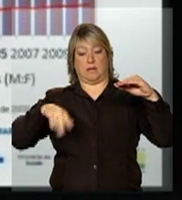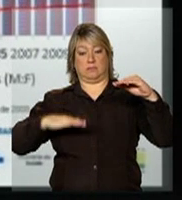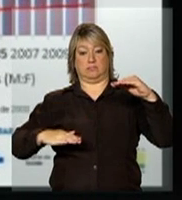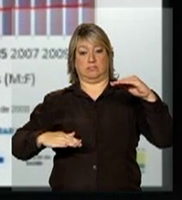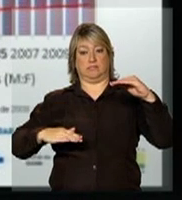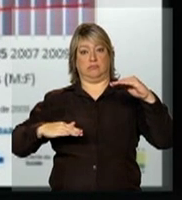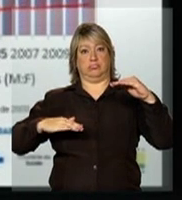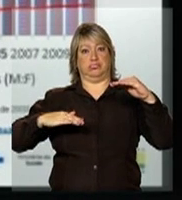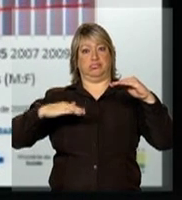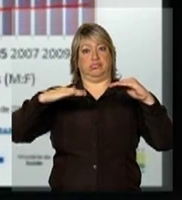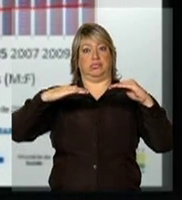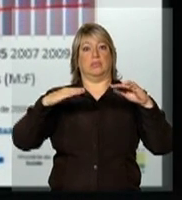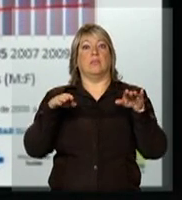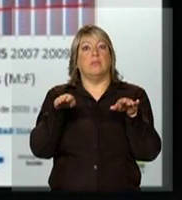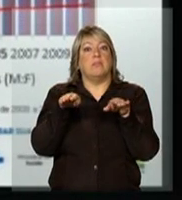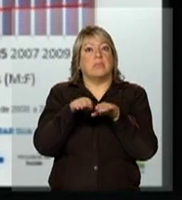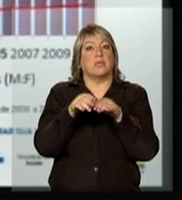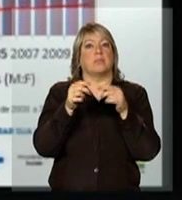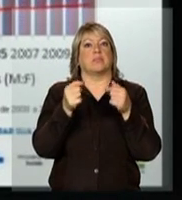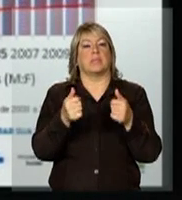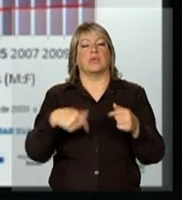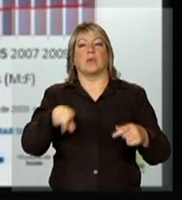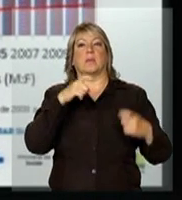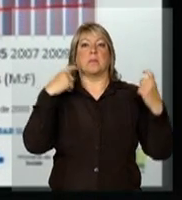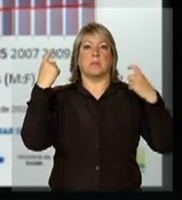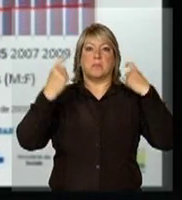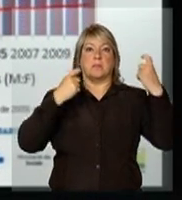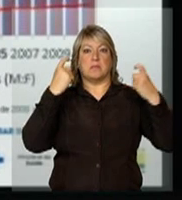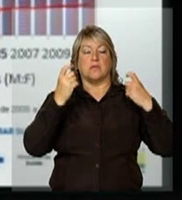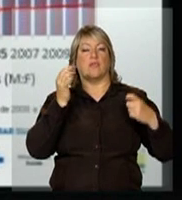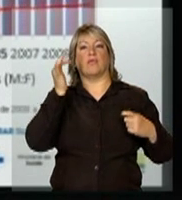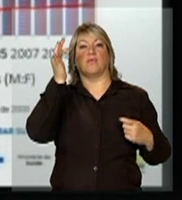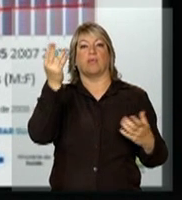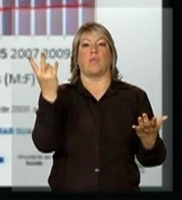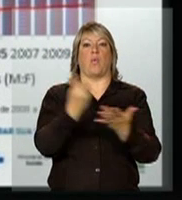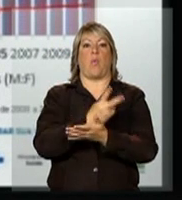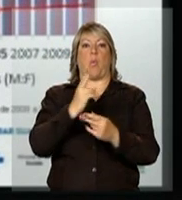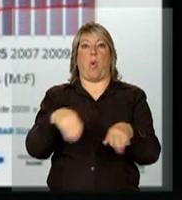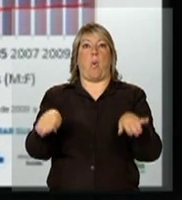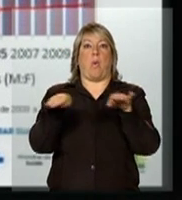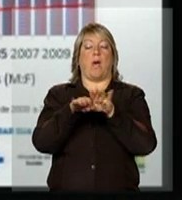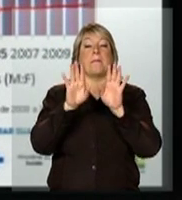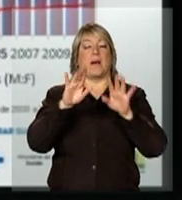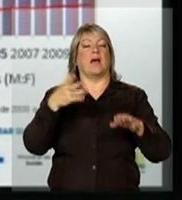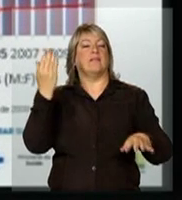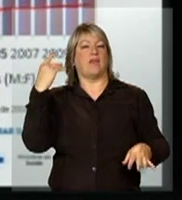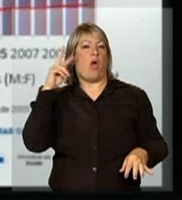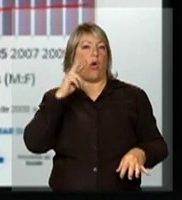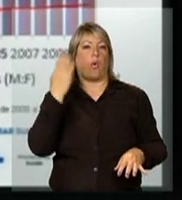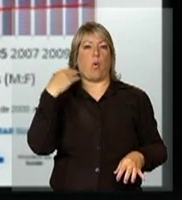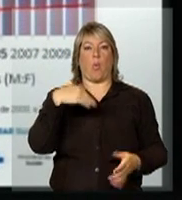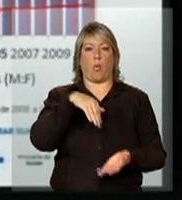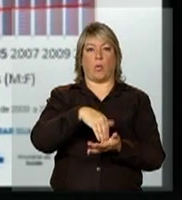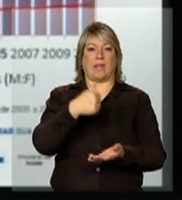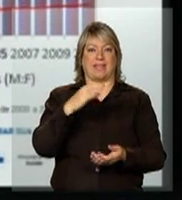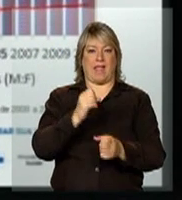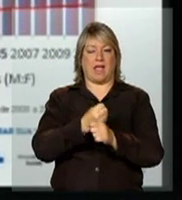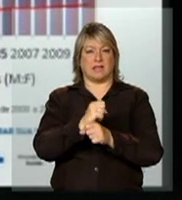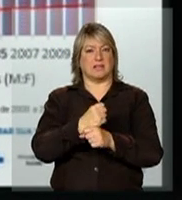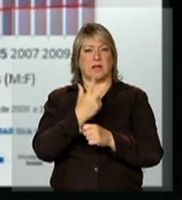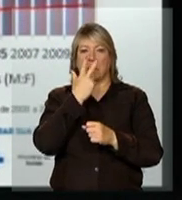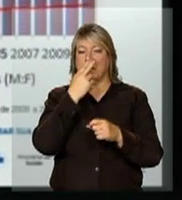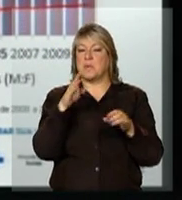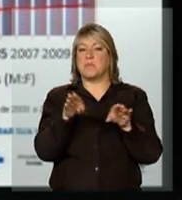preocupação sobre a tendência no futuro se ia ter número igual, mais homens que mulheres. Quando a gente olha nos últimos dez anos, isso se estabilizou.